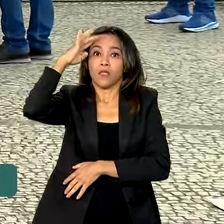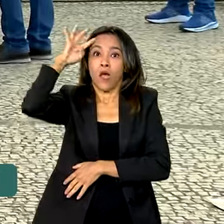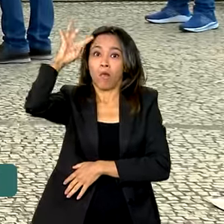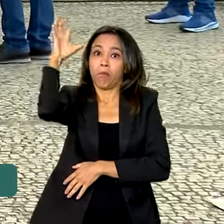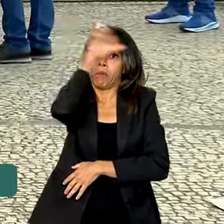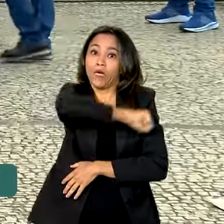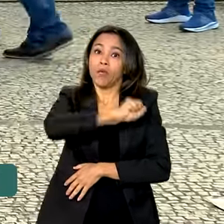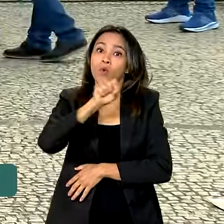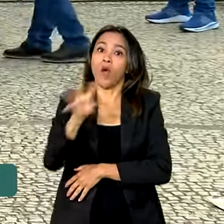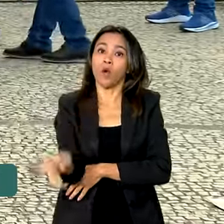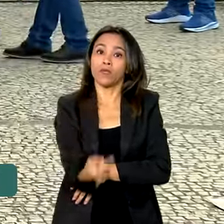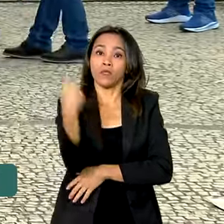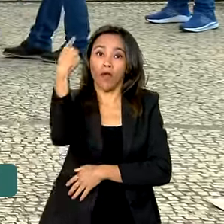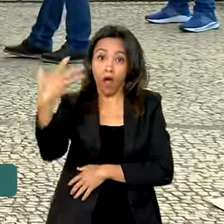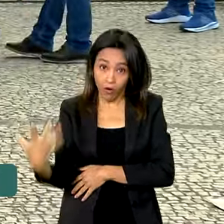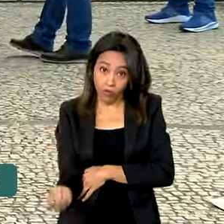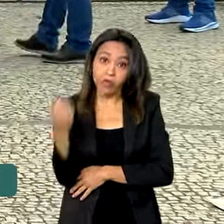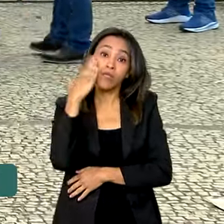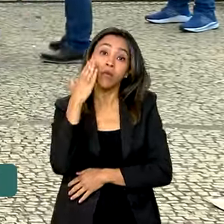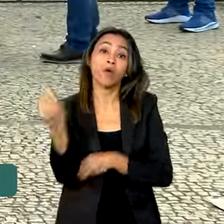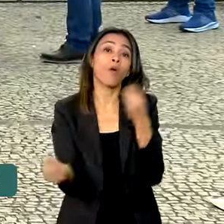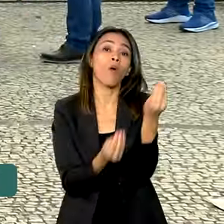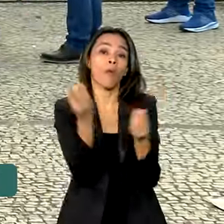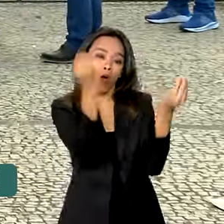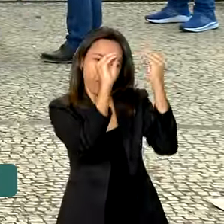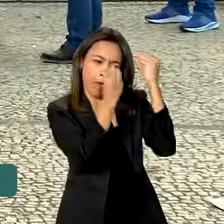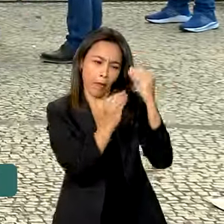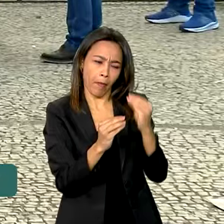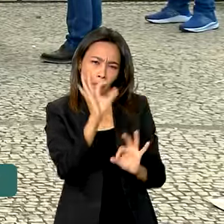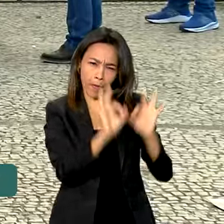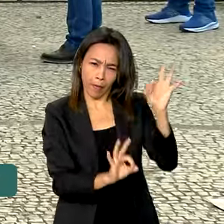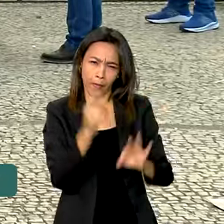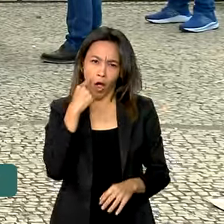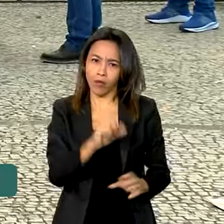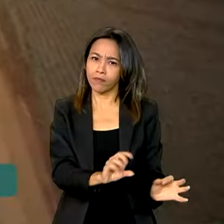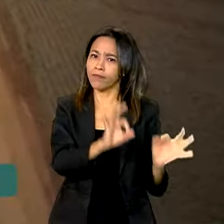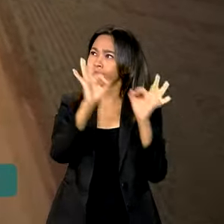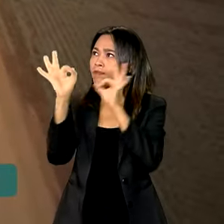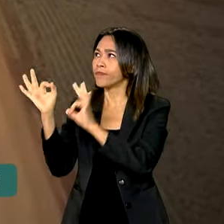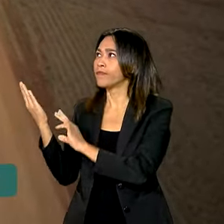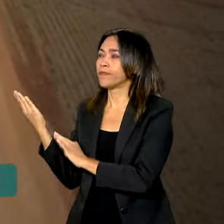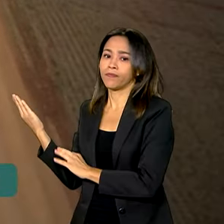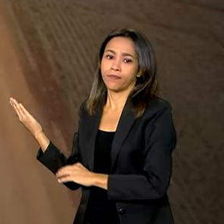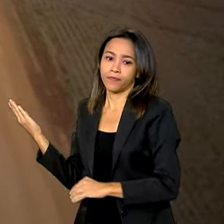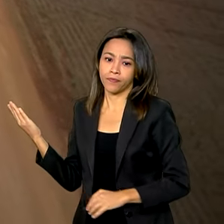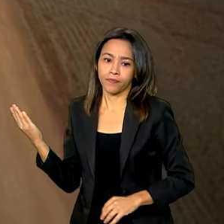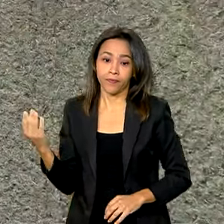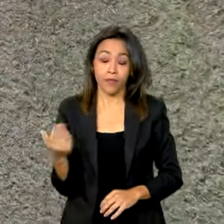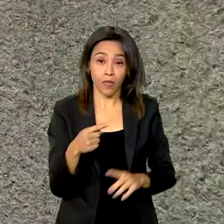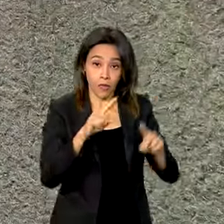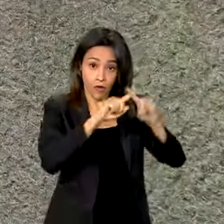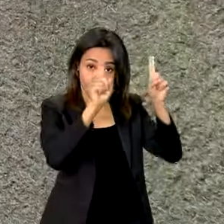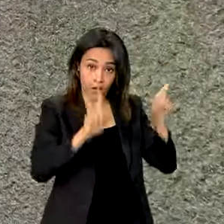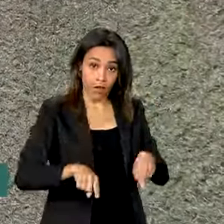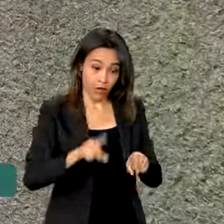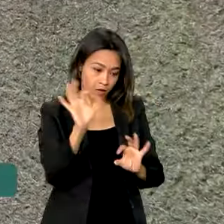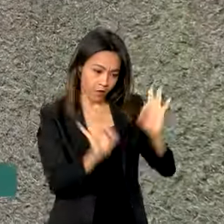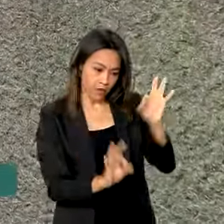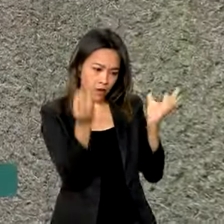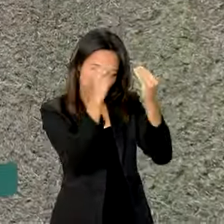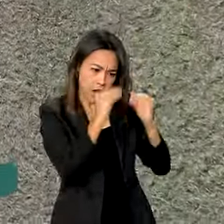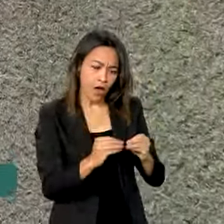mais sobre o plano safra 2024-2025 na reportagem. O plano safra 2023